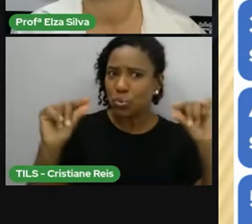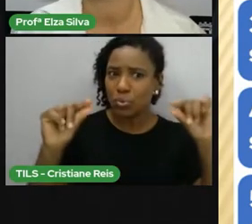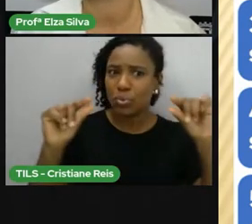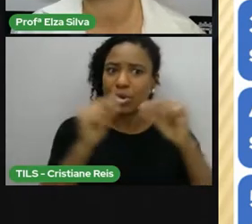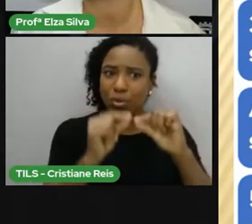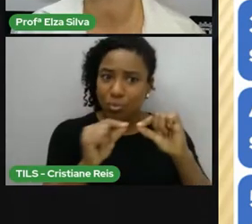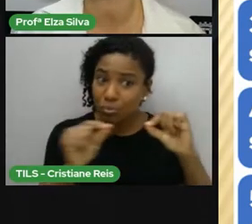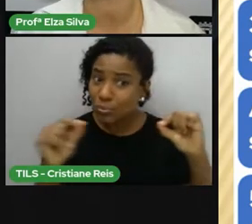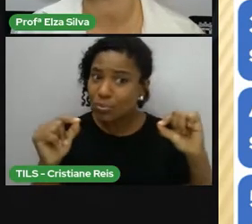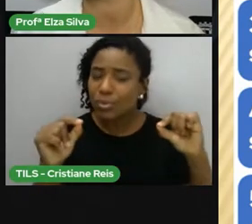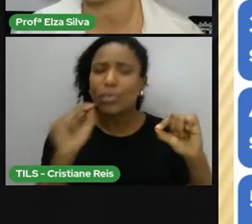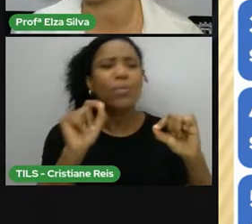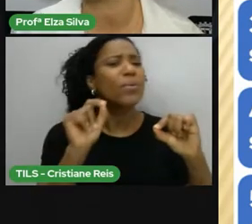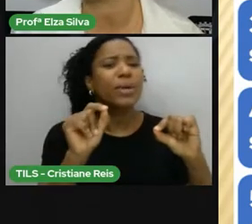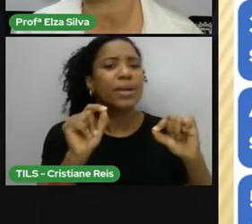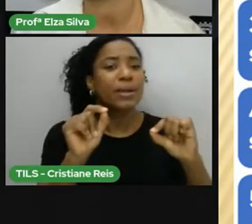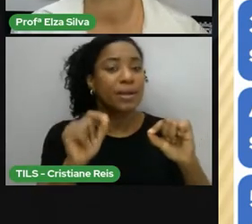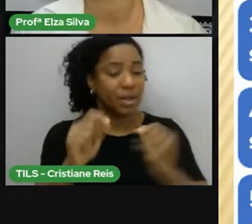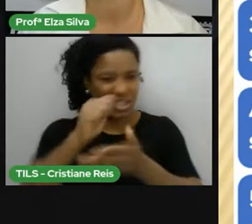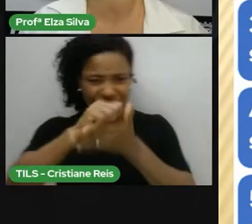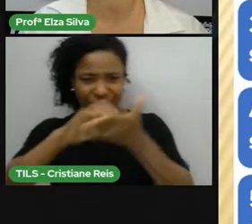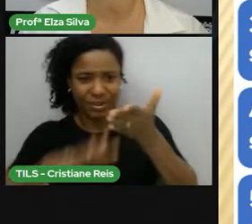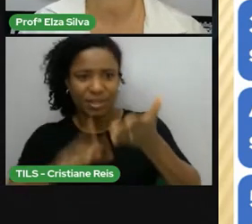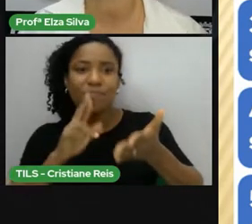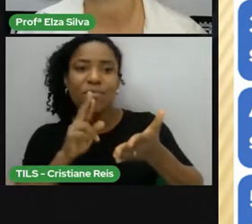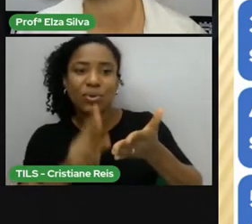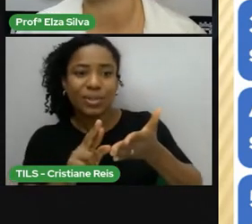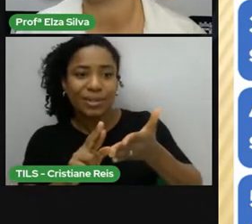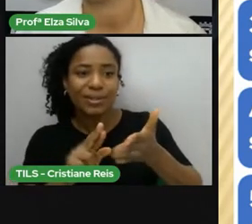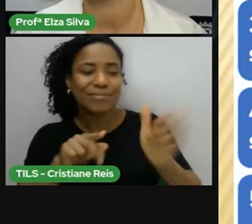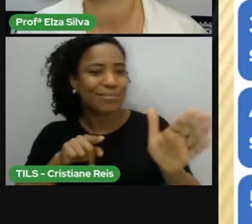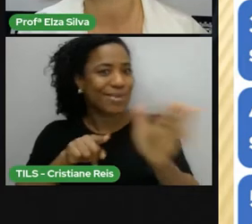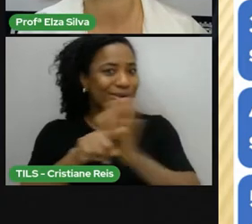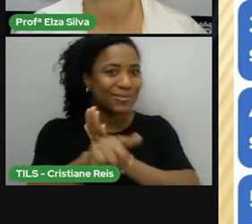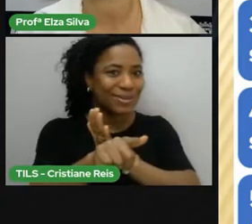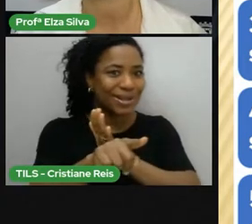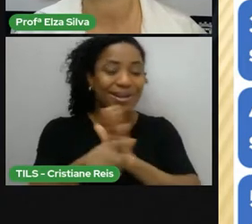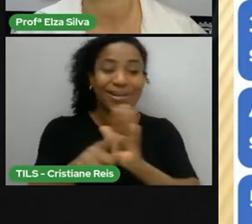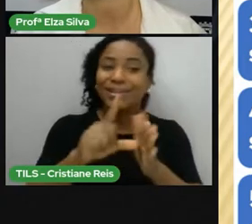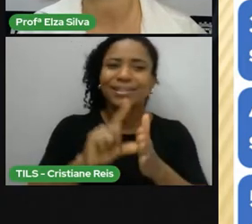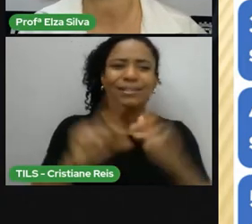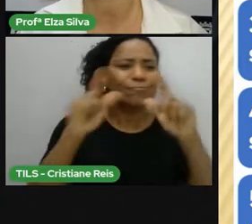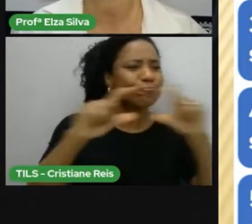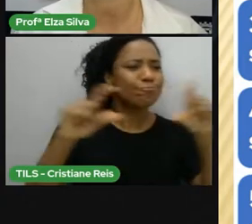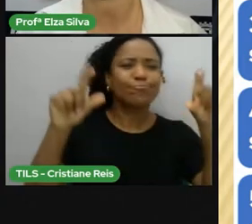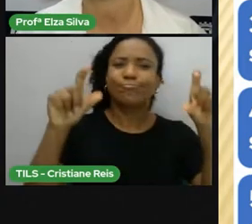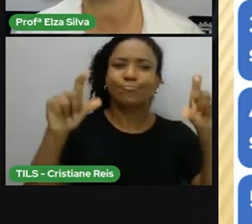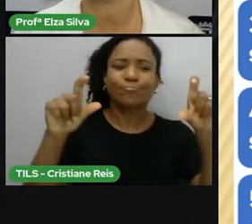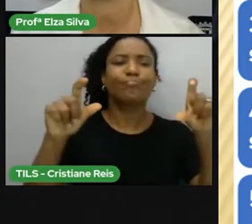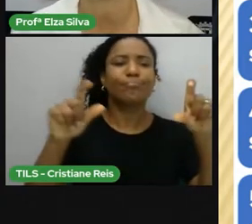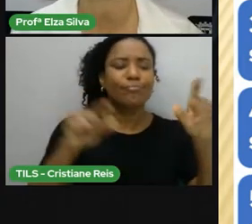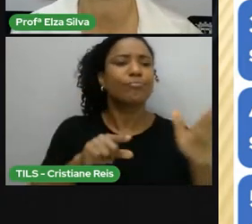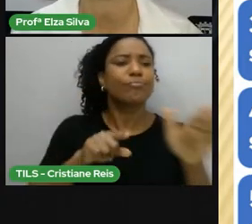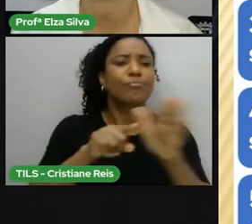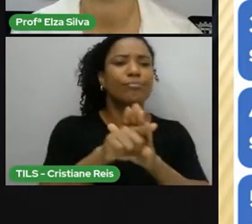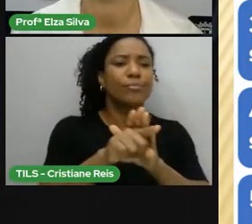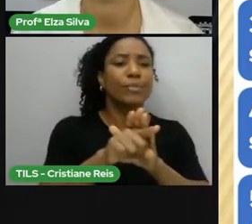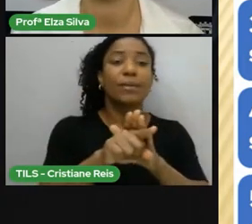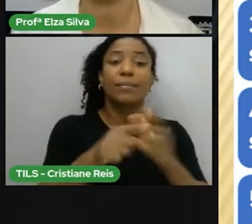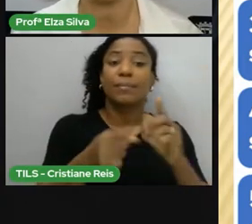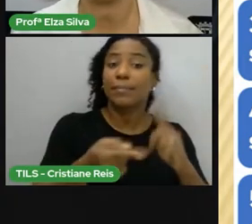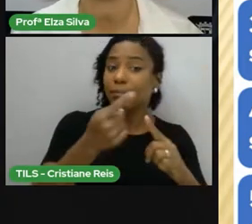Lembrando que enunciados são os comandos que nós colocamos para que vocês realizem a atividade.